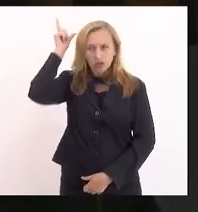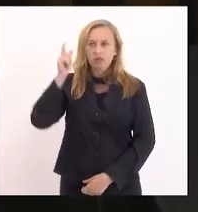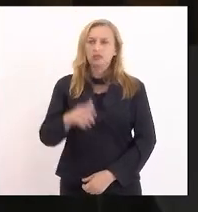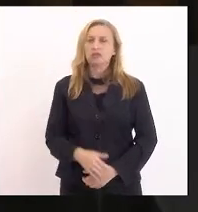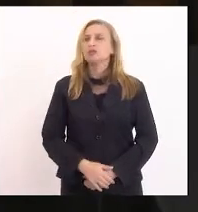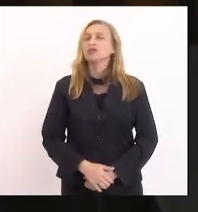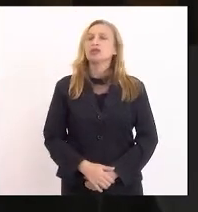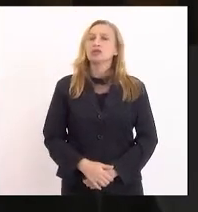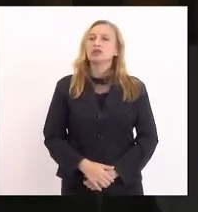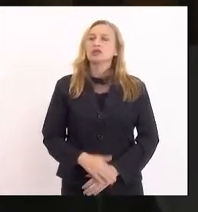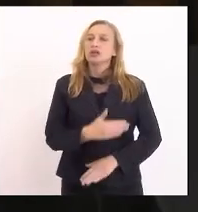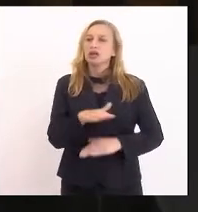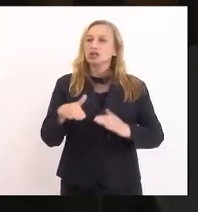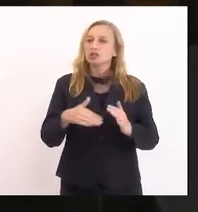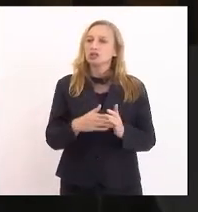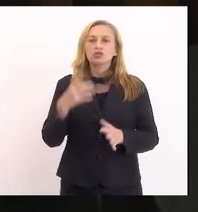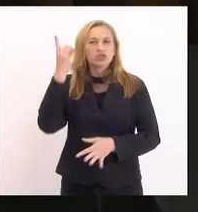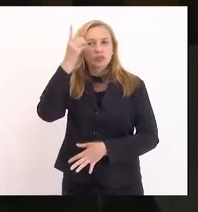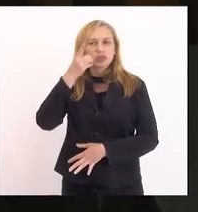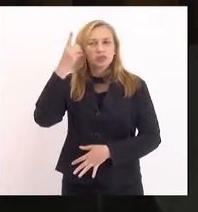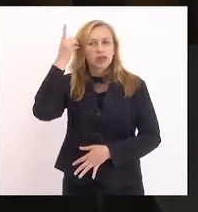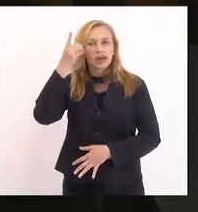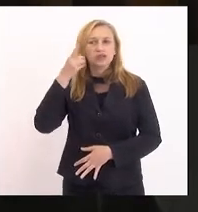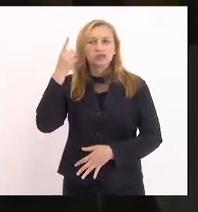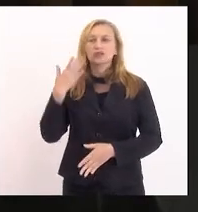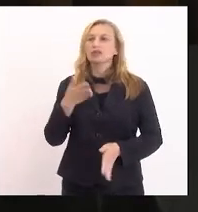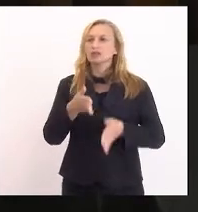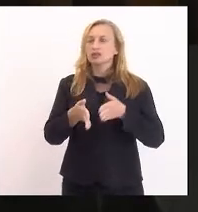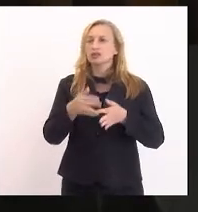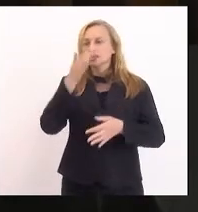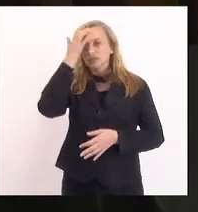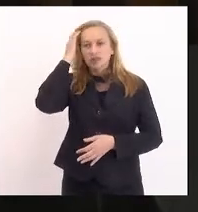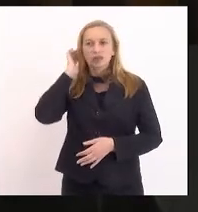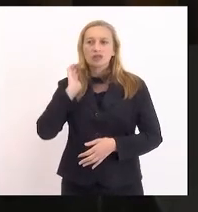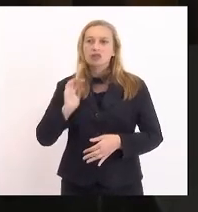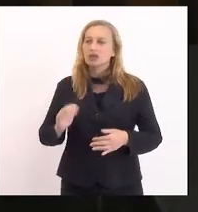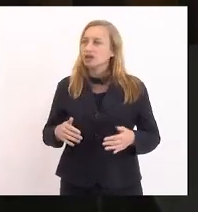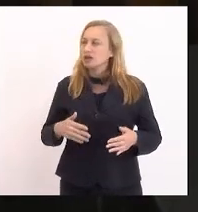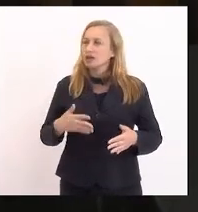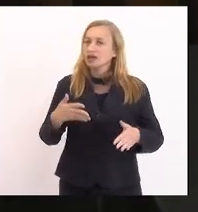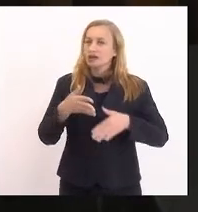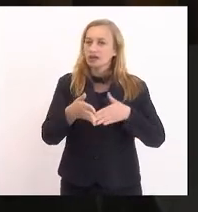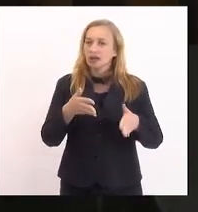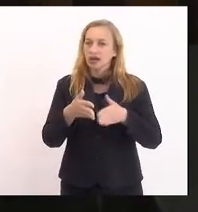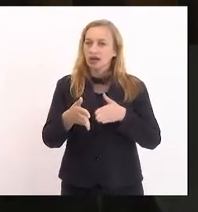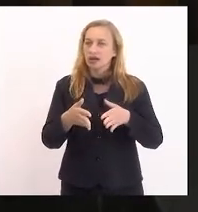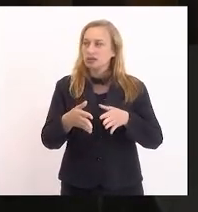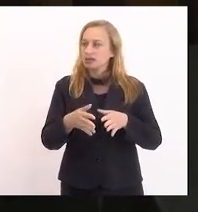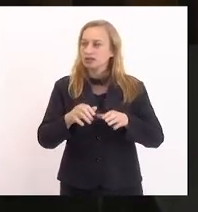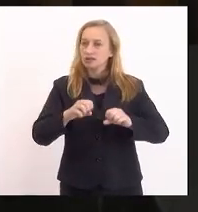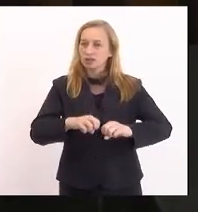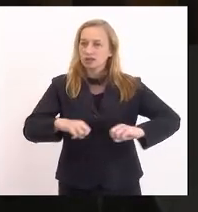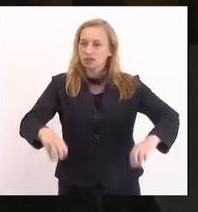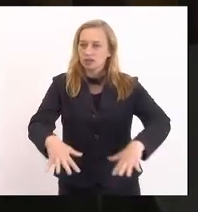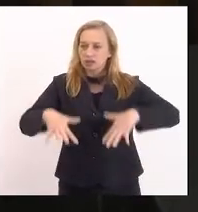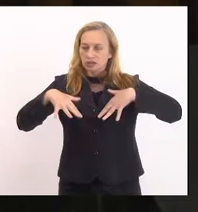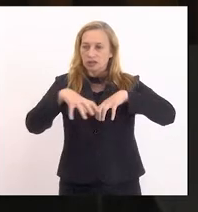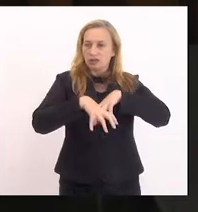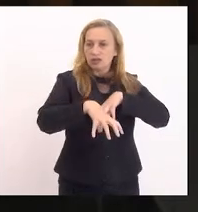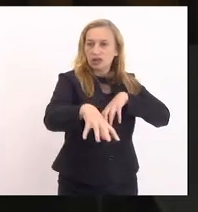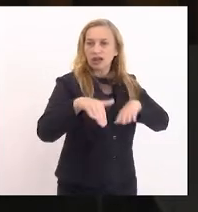deputadas e deputados que começam a ingressar no plenário virtual, cidadãs e cidadãos que nos acompanham